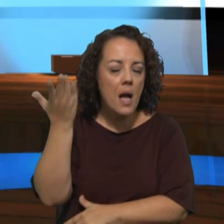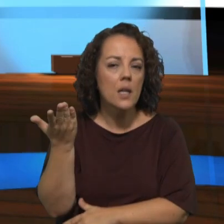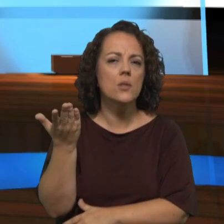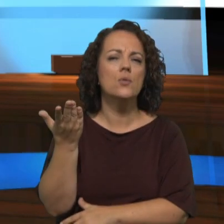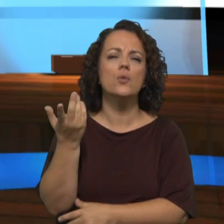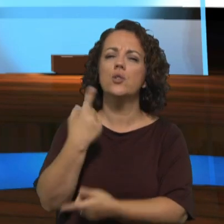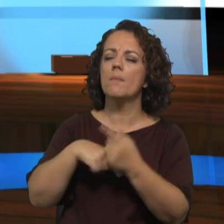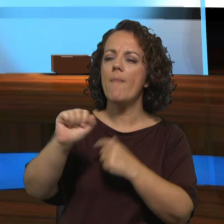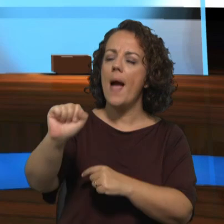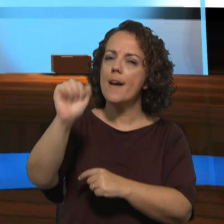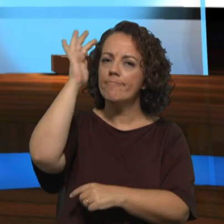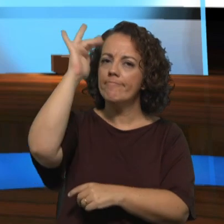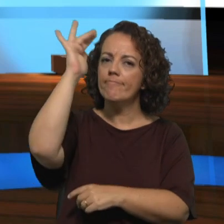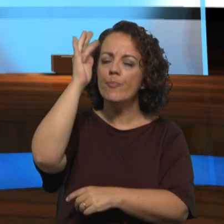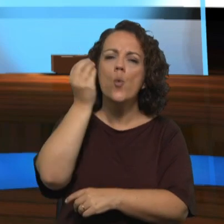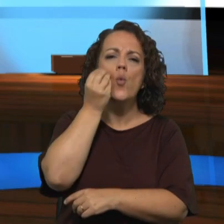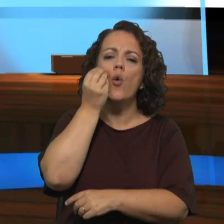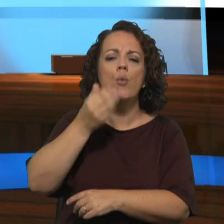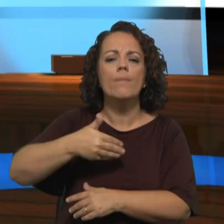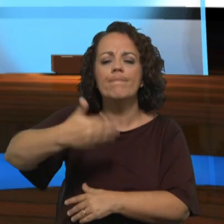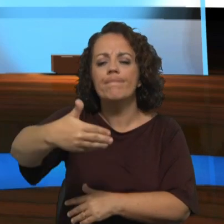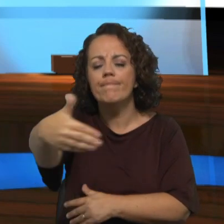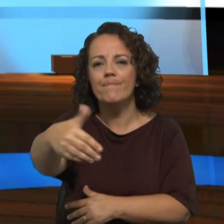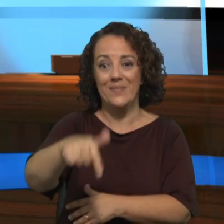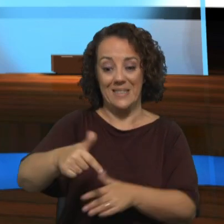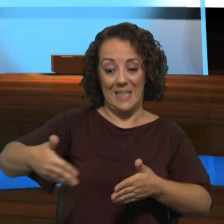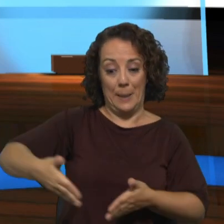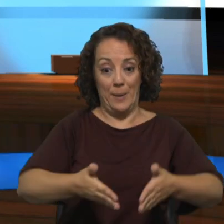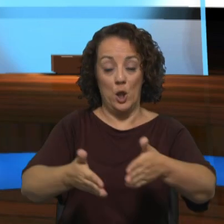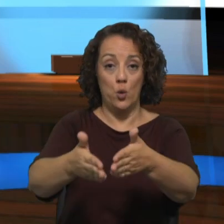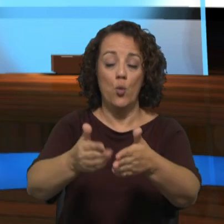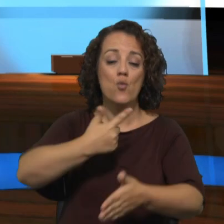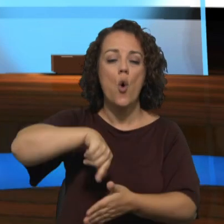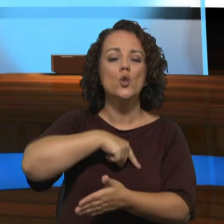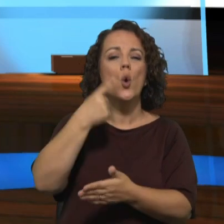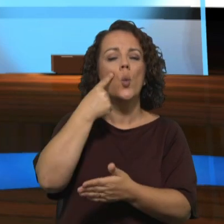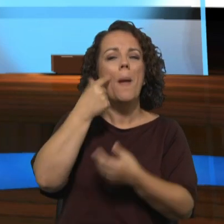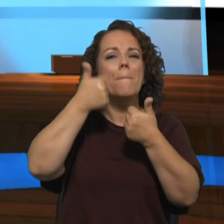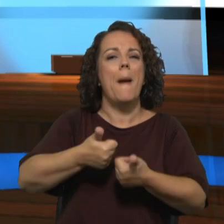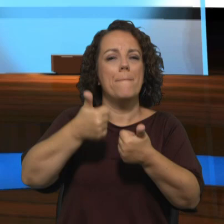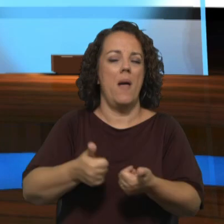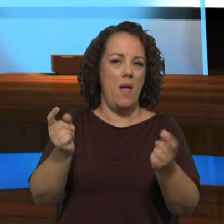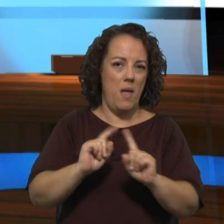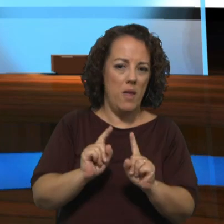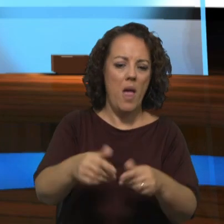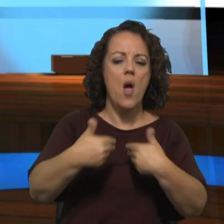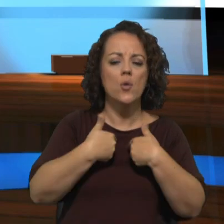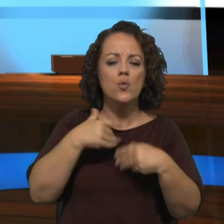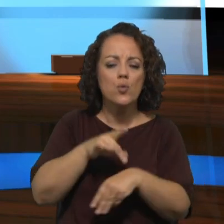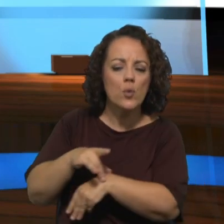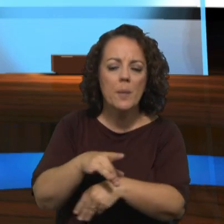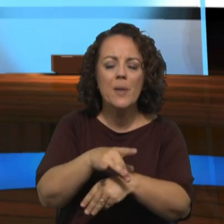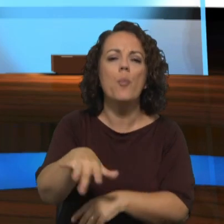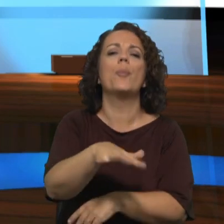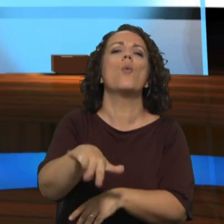que perspectivas este caminho, que não conhecemos muito bem, onde nos pode conduzir, mas que todos